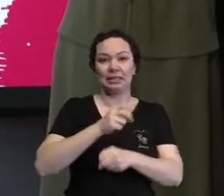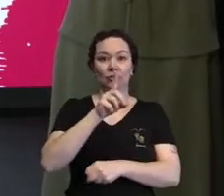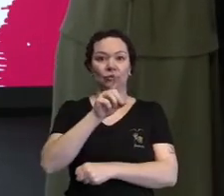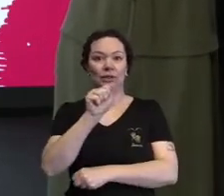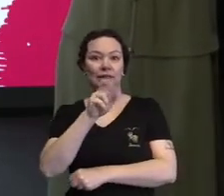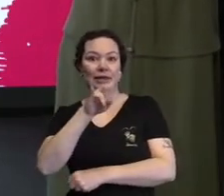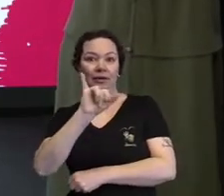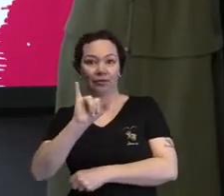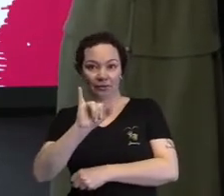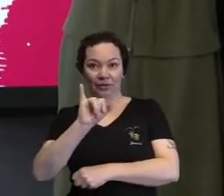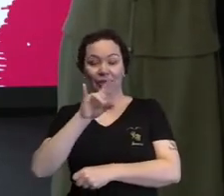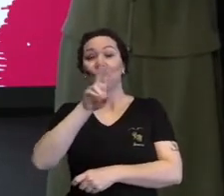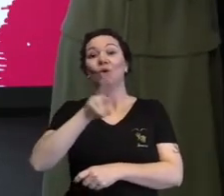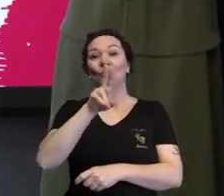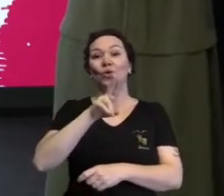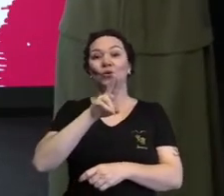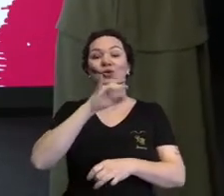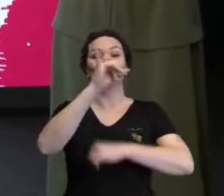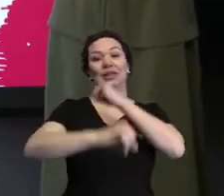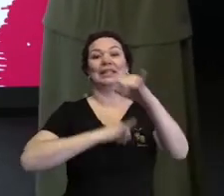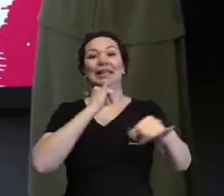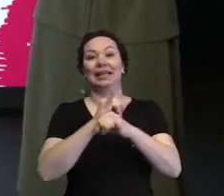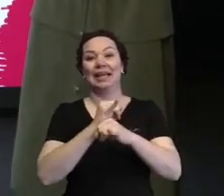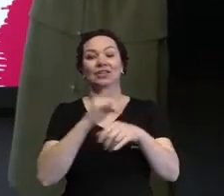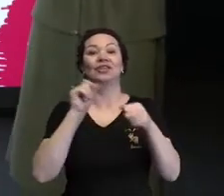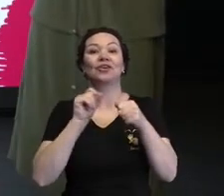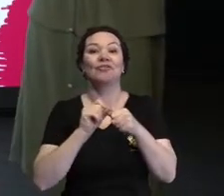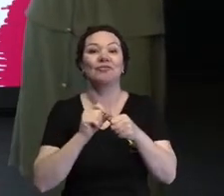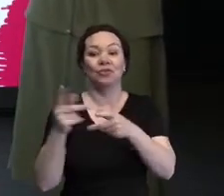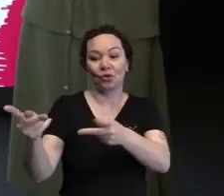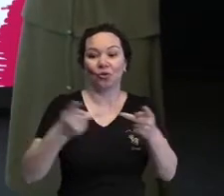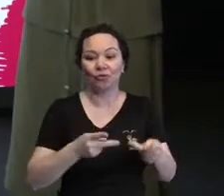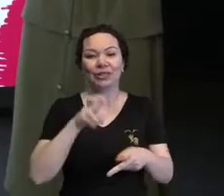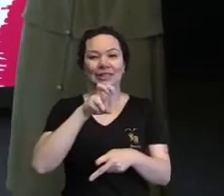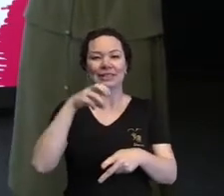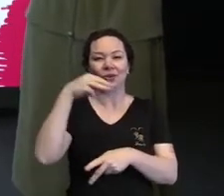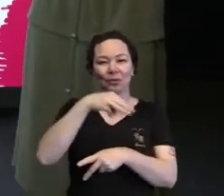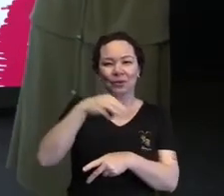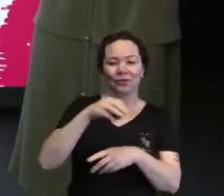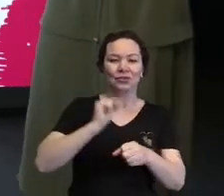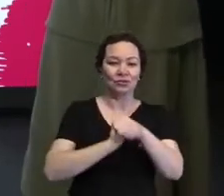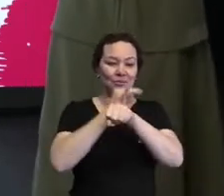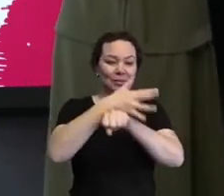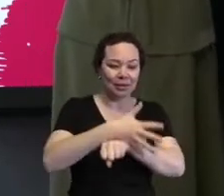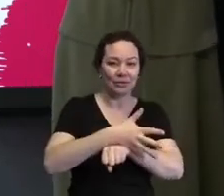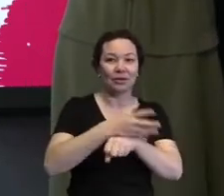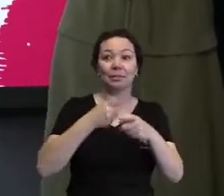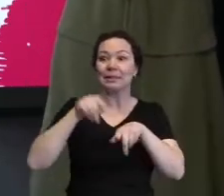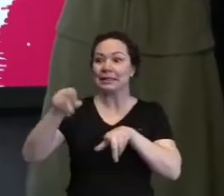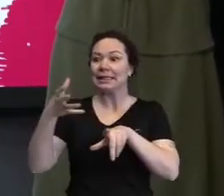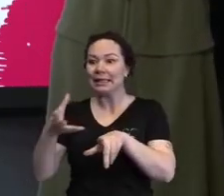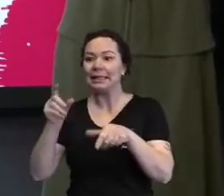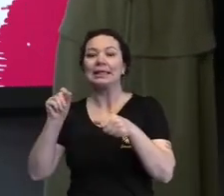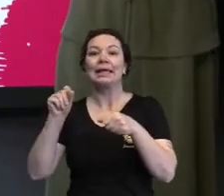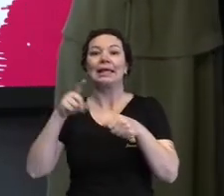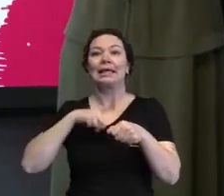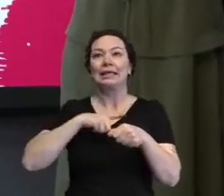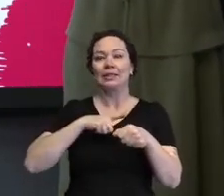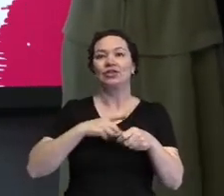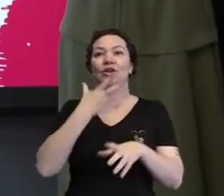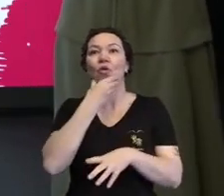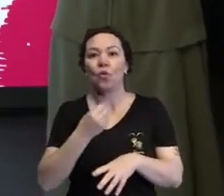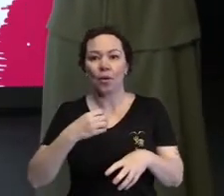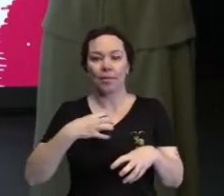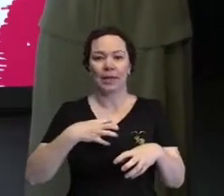por Zoom. E aí fui eu lá fazer o convite dele, nos cinco minutinhos de madrugada que eu tinha. Mas ele queria que pusesse o Homem-Aranha, mas não